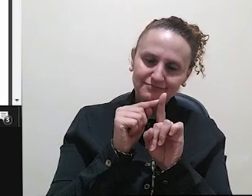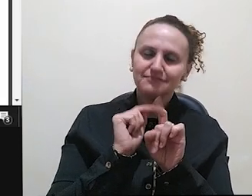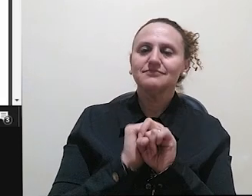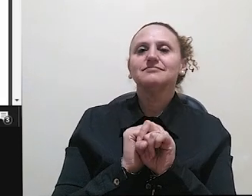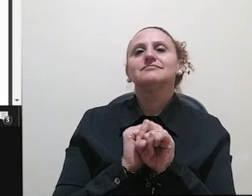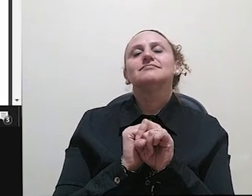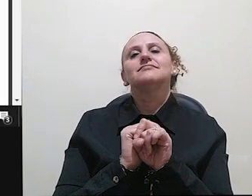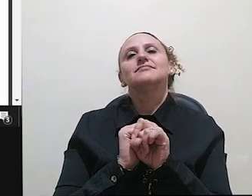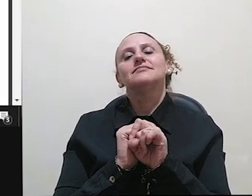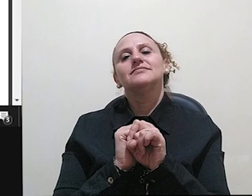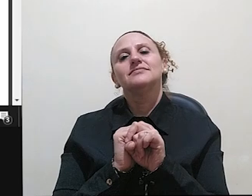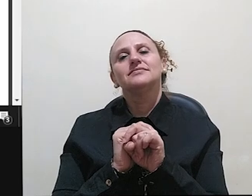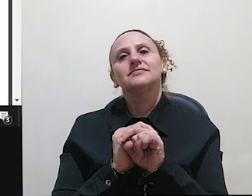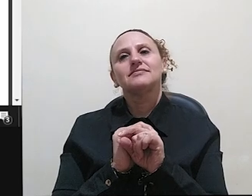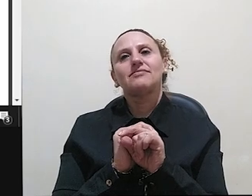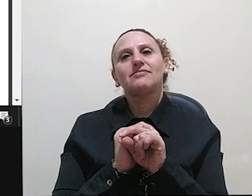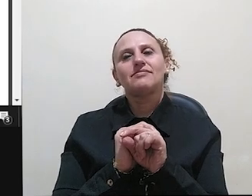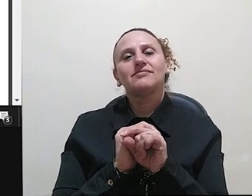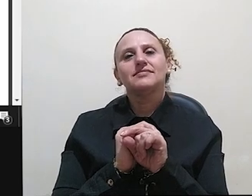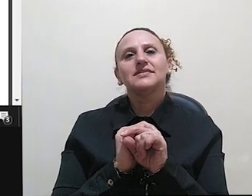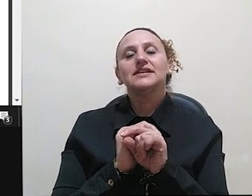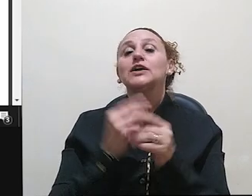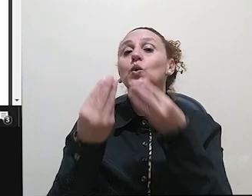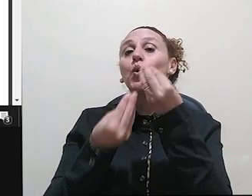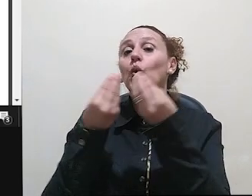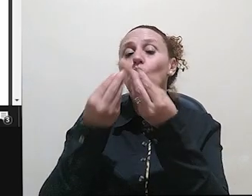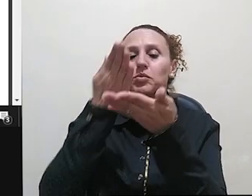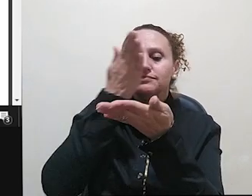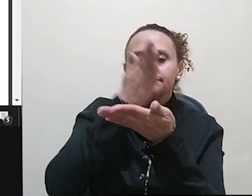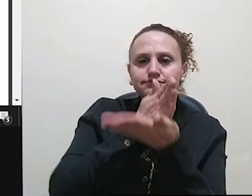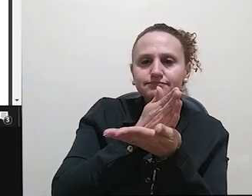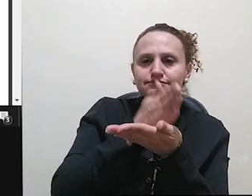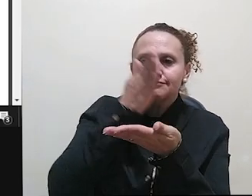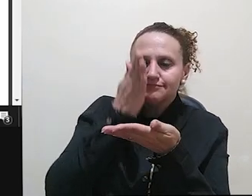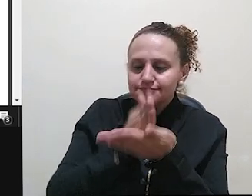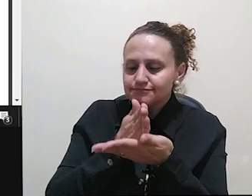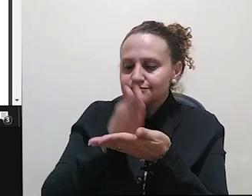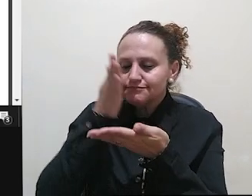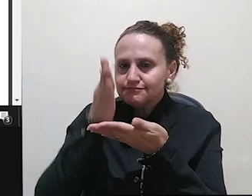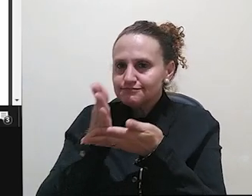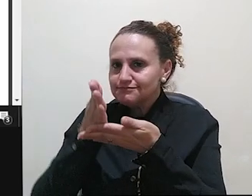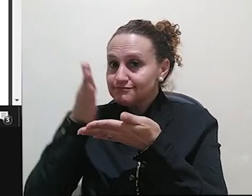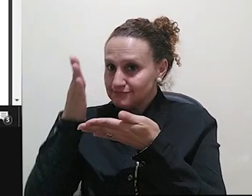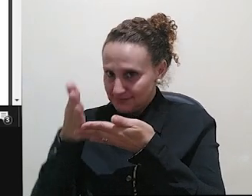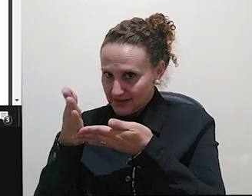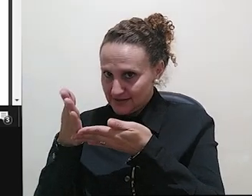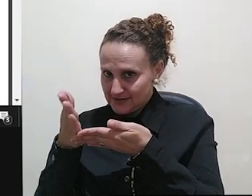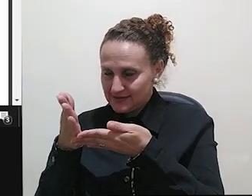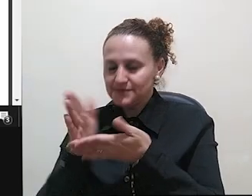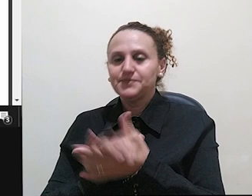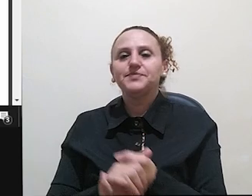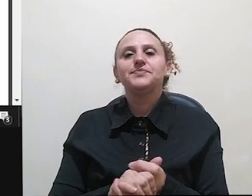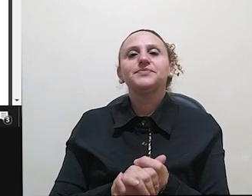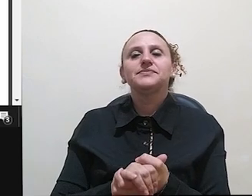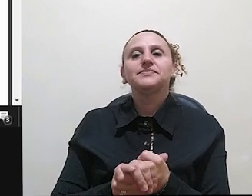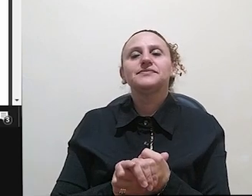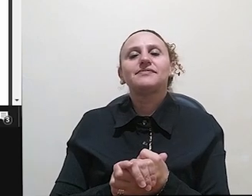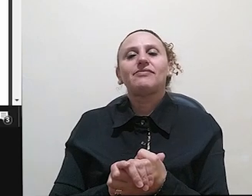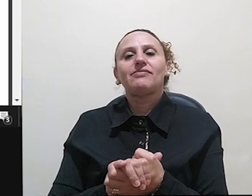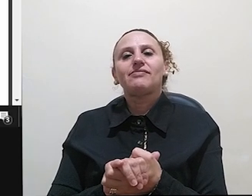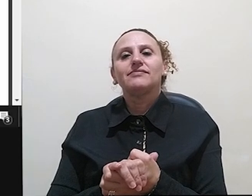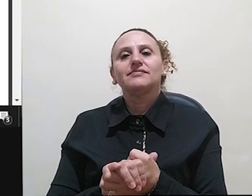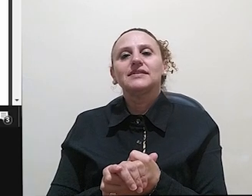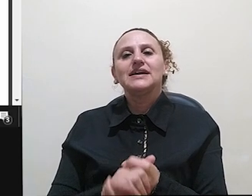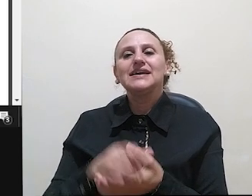sessão que ele está analisando está sendo dividida pelo autor do texto, né? O penúltimo tópico, e aí no